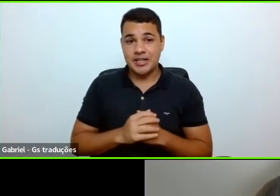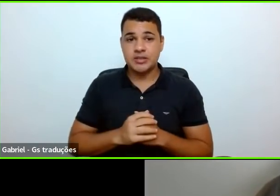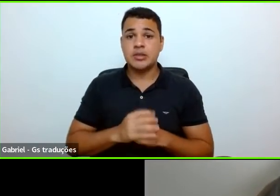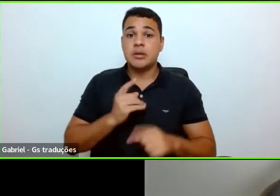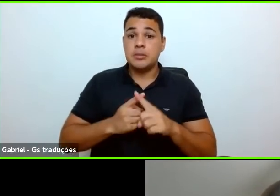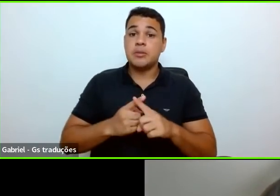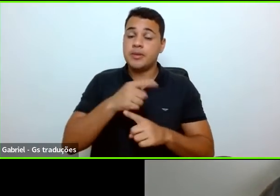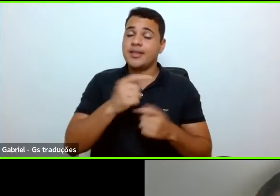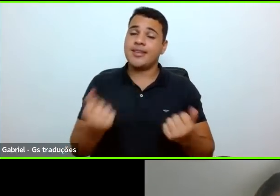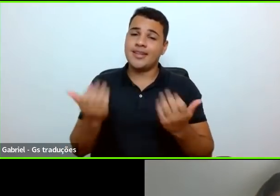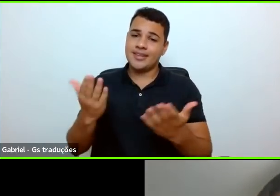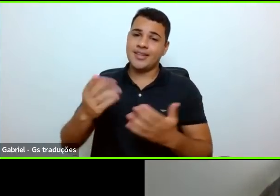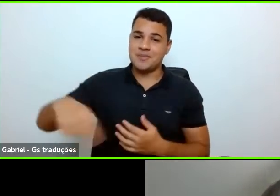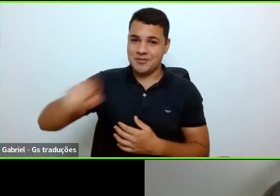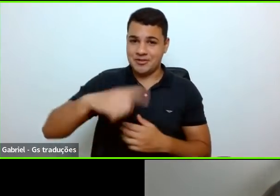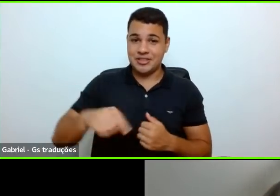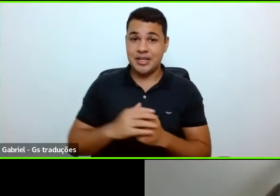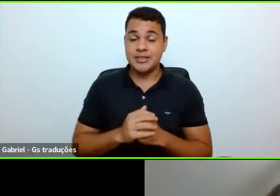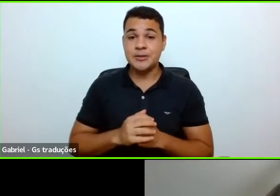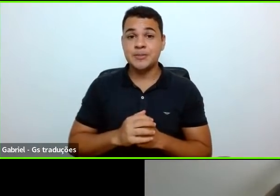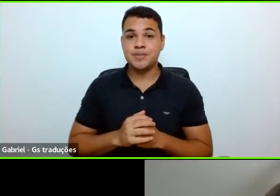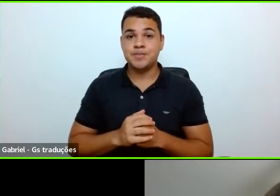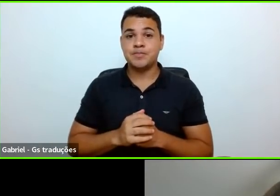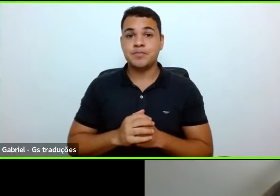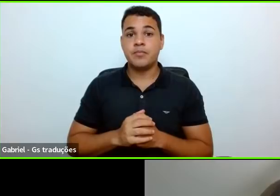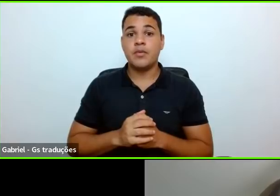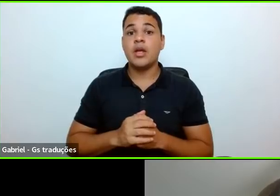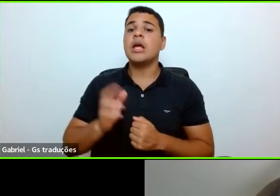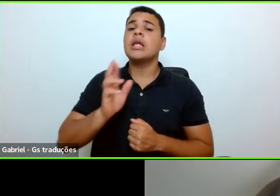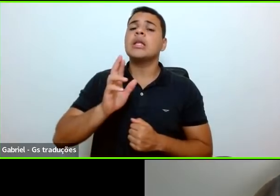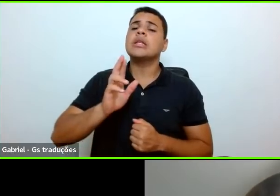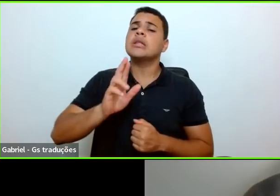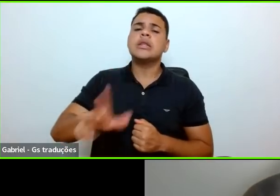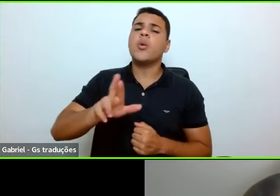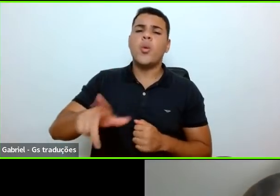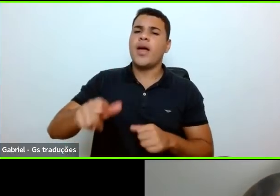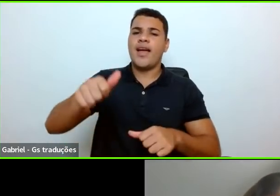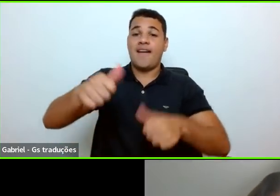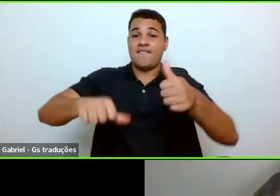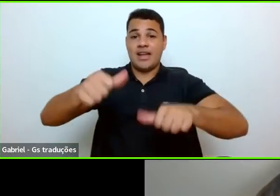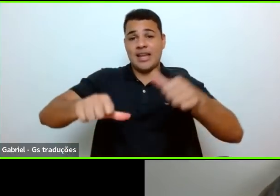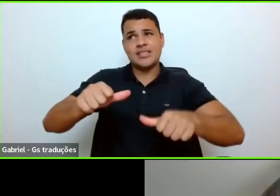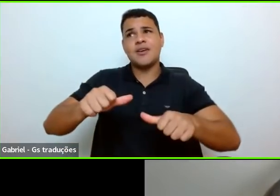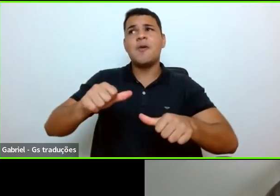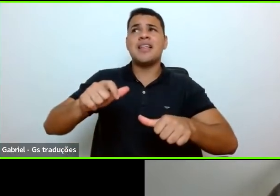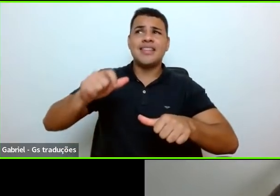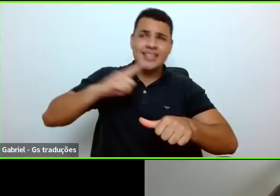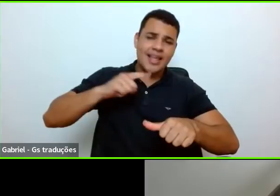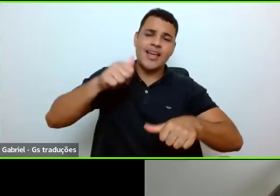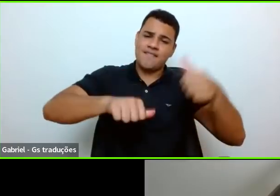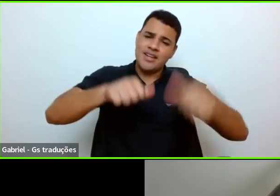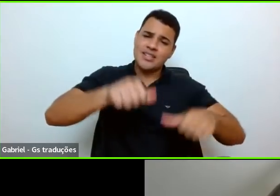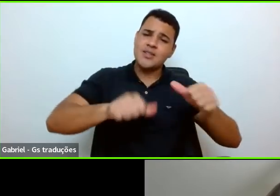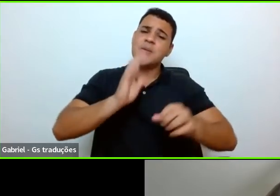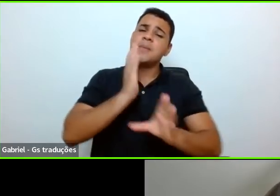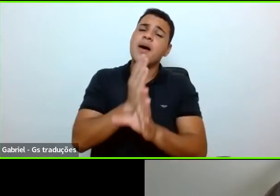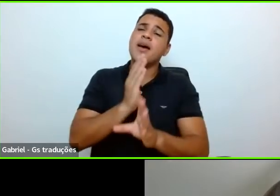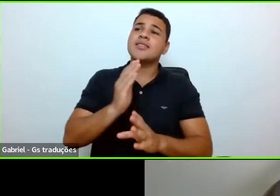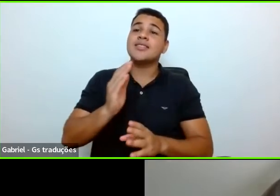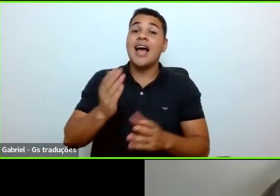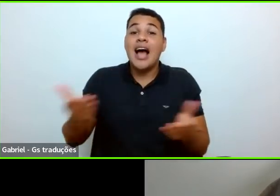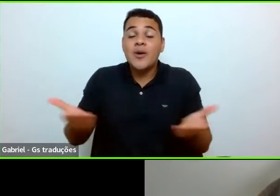oferecida. não julguem isso como uma avaliação, apesar de ser, mas como um momento de